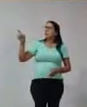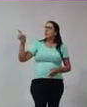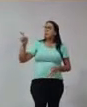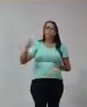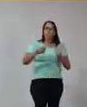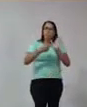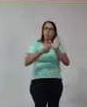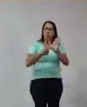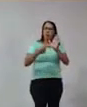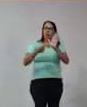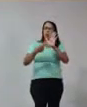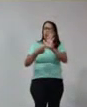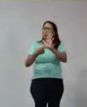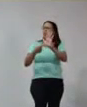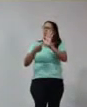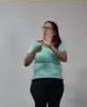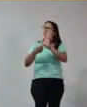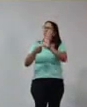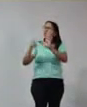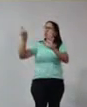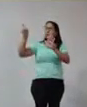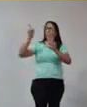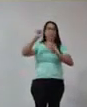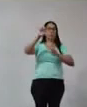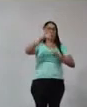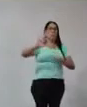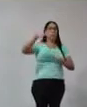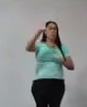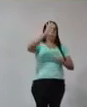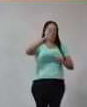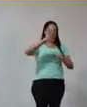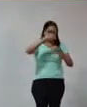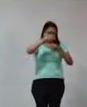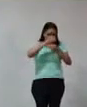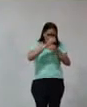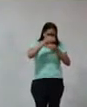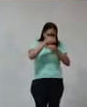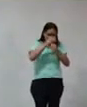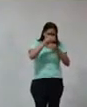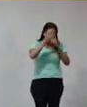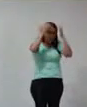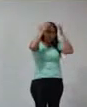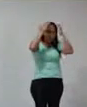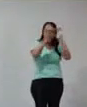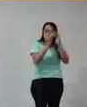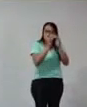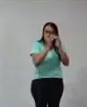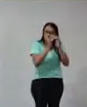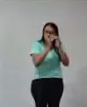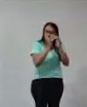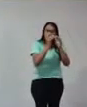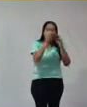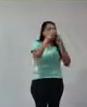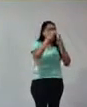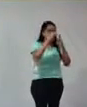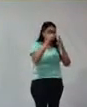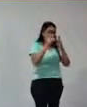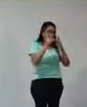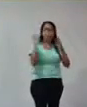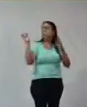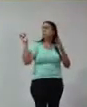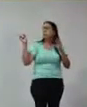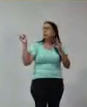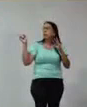mostrando para ela também. Essa é uma imagem de microscopia de neurônios e células gliais marcadas